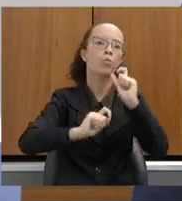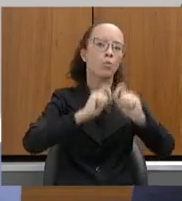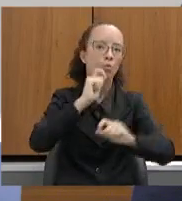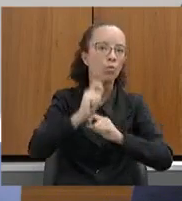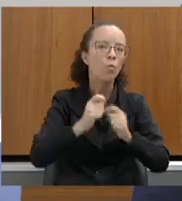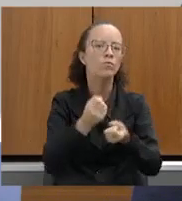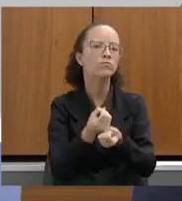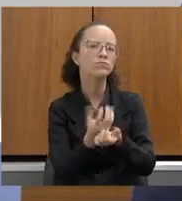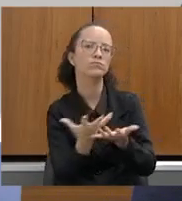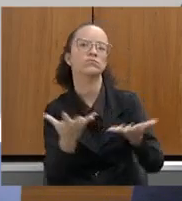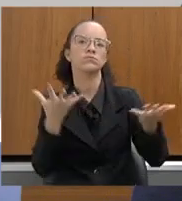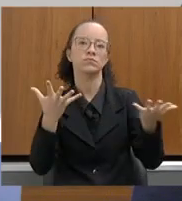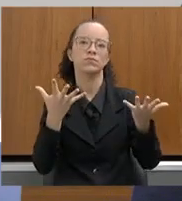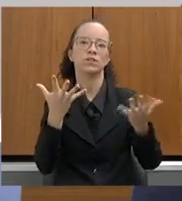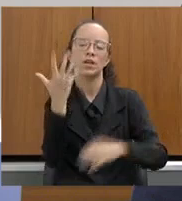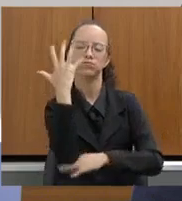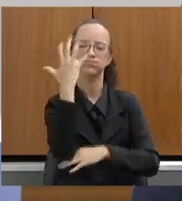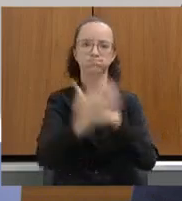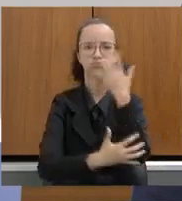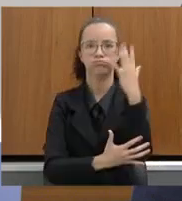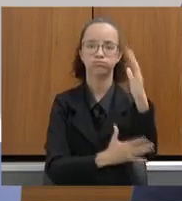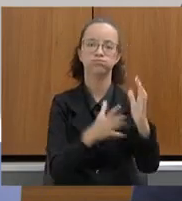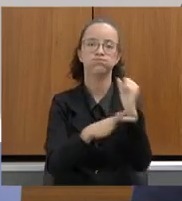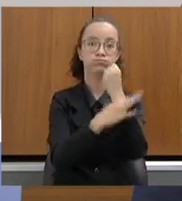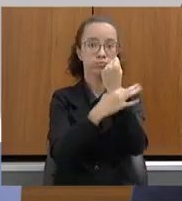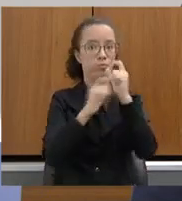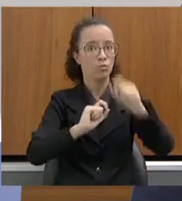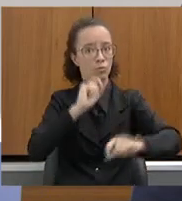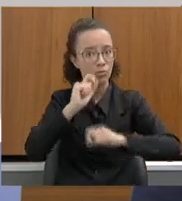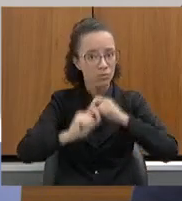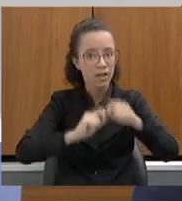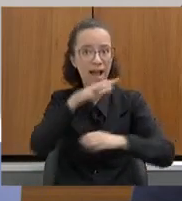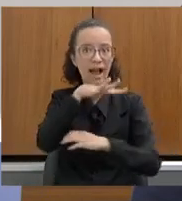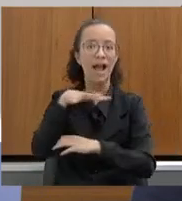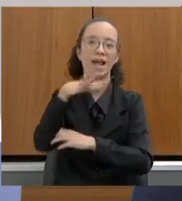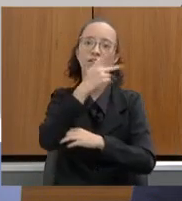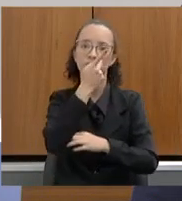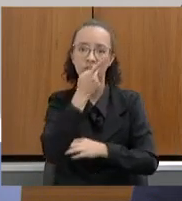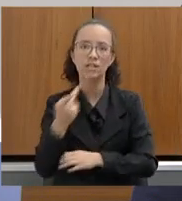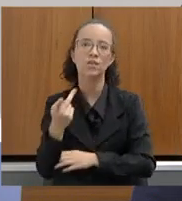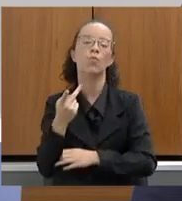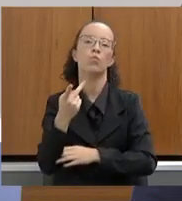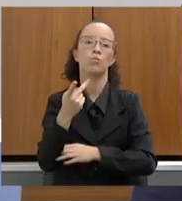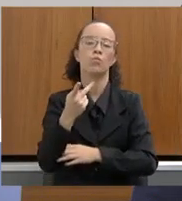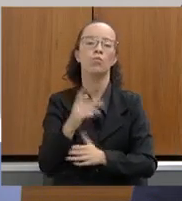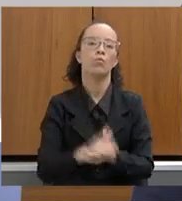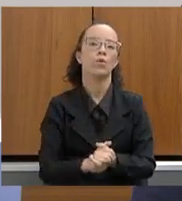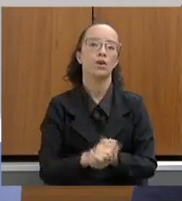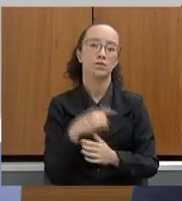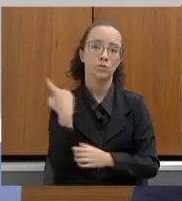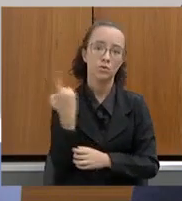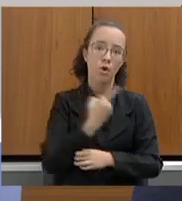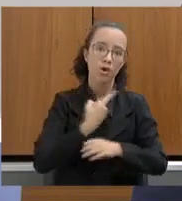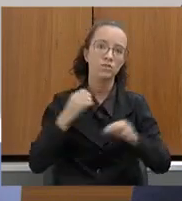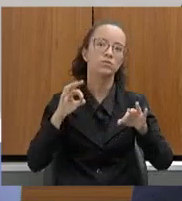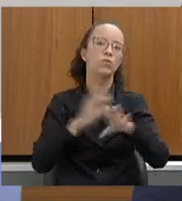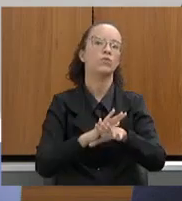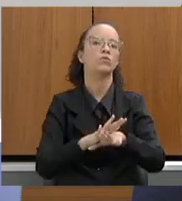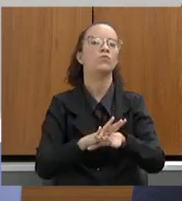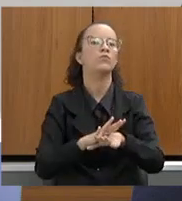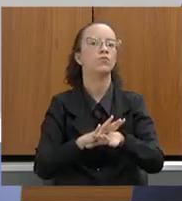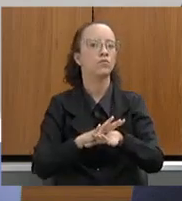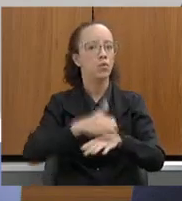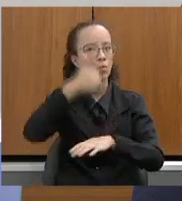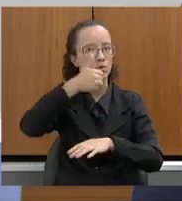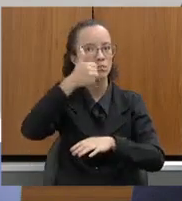das unidades de conservação. É importante destacar a concessão da área de visitação pública. Nós concluímos um